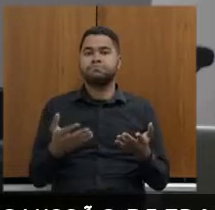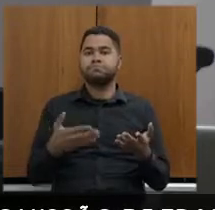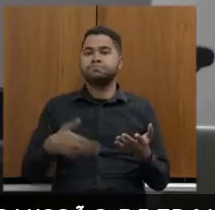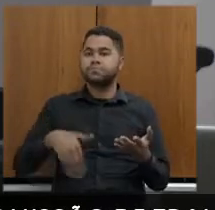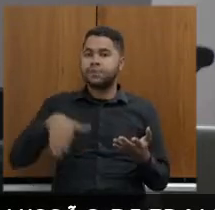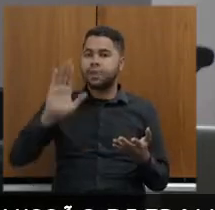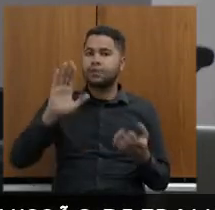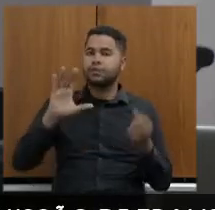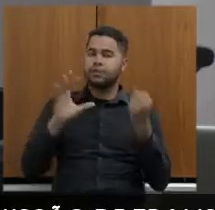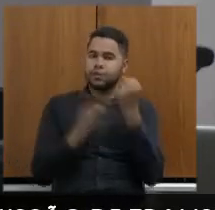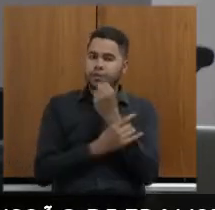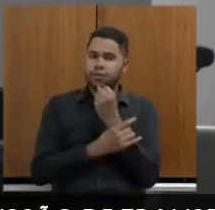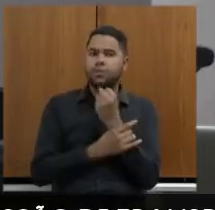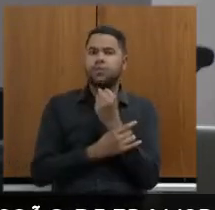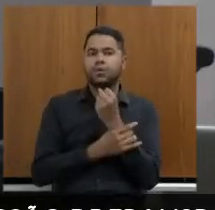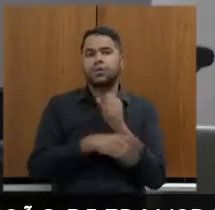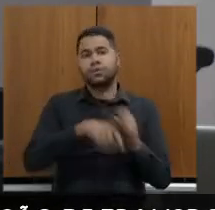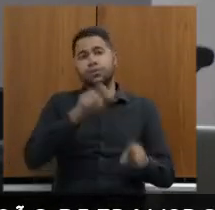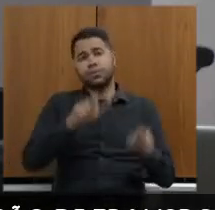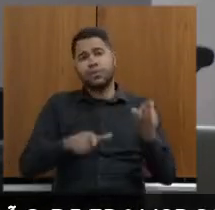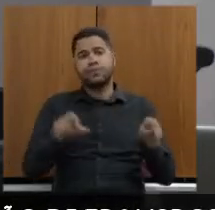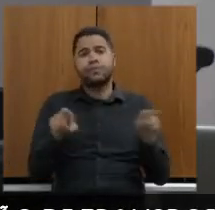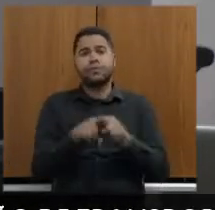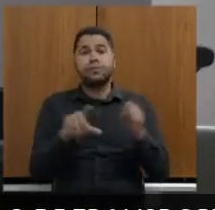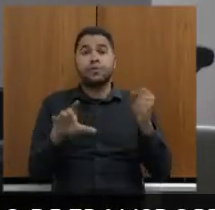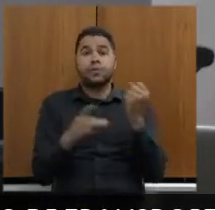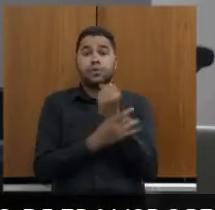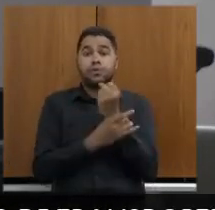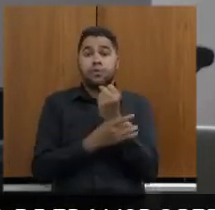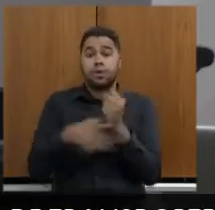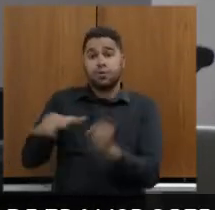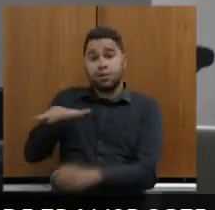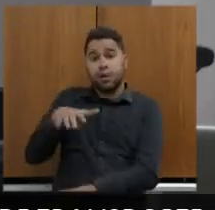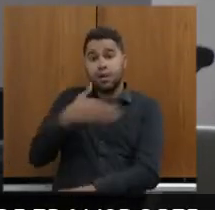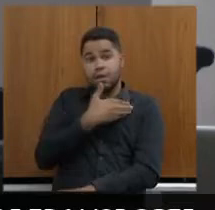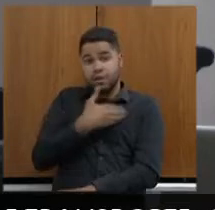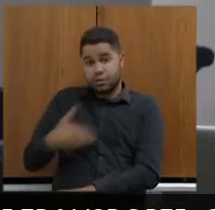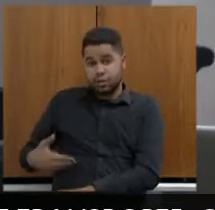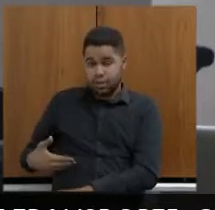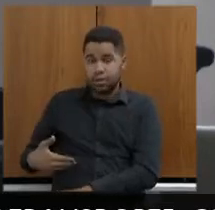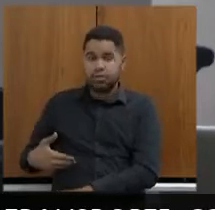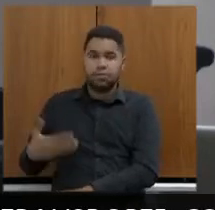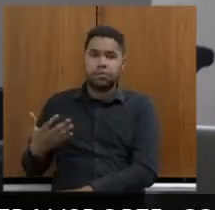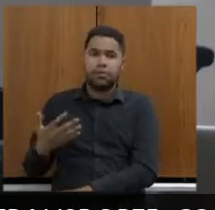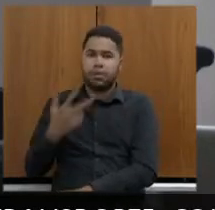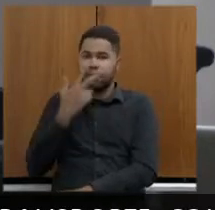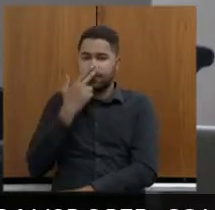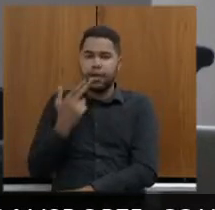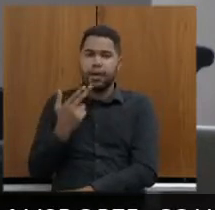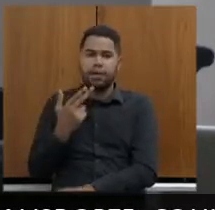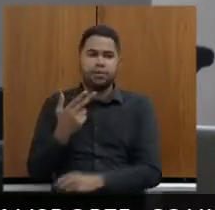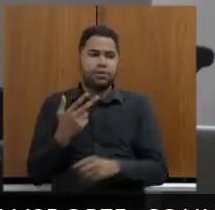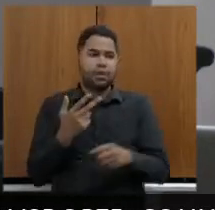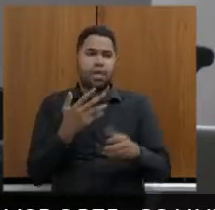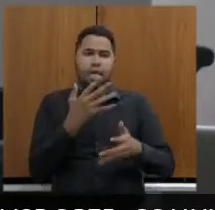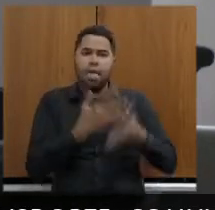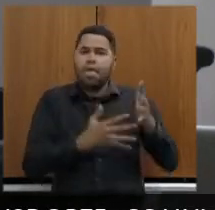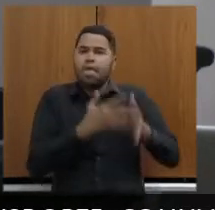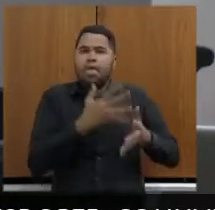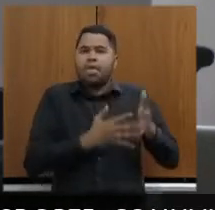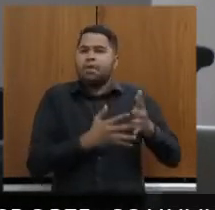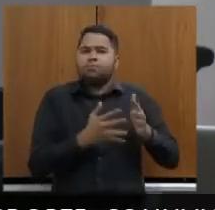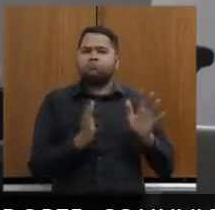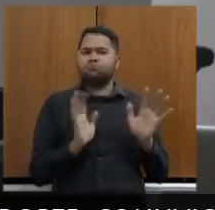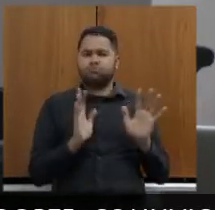segurança jurídica para essas pessoas mas também uma segurança para o Estado de que não haverá embaraços a ponto de